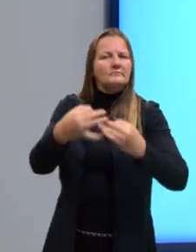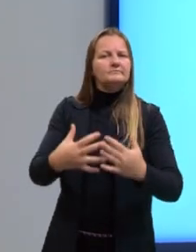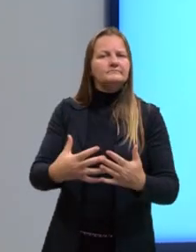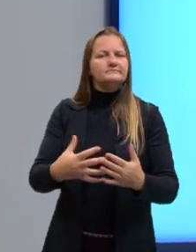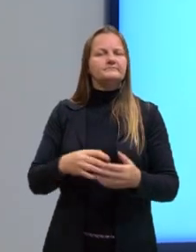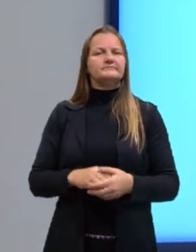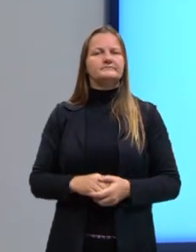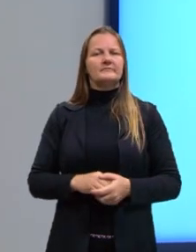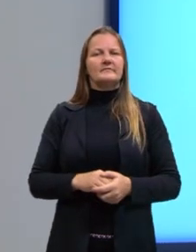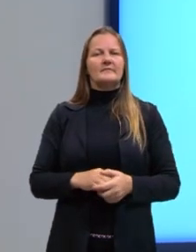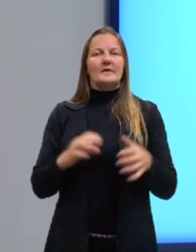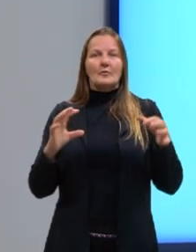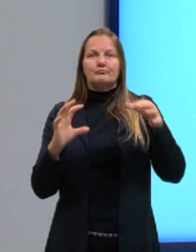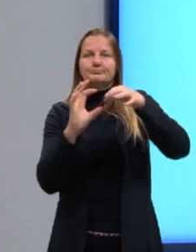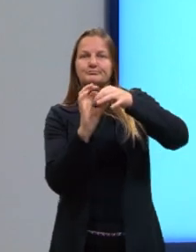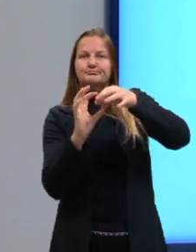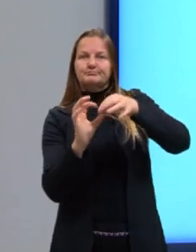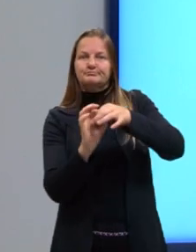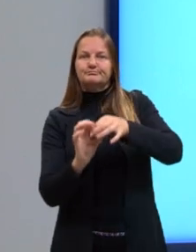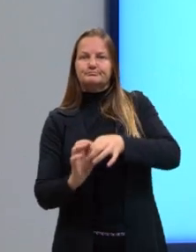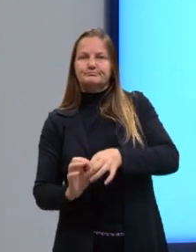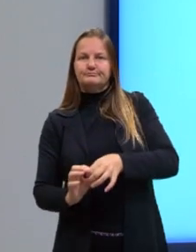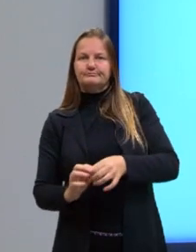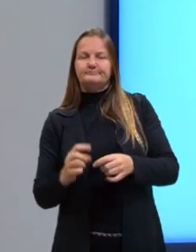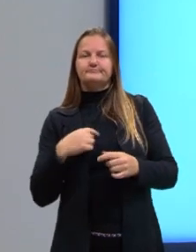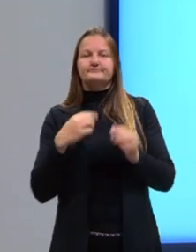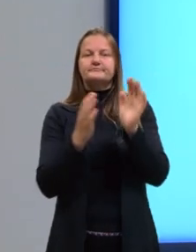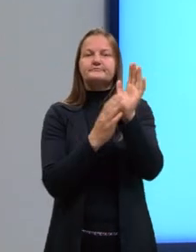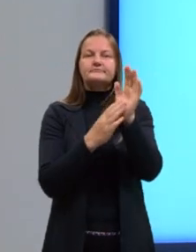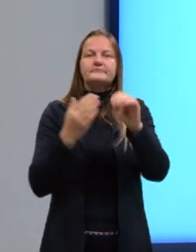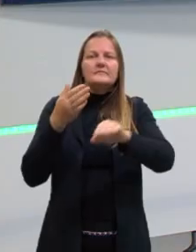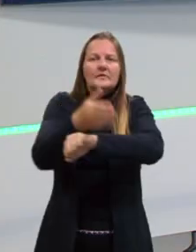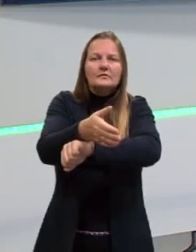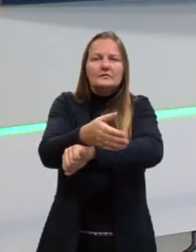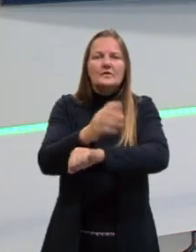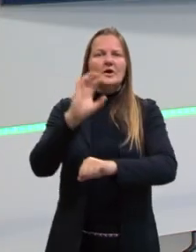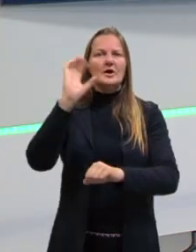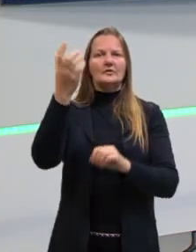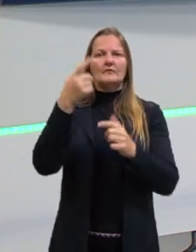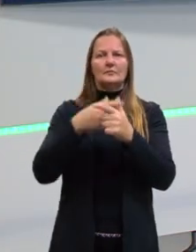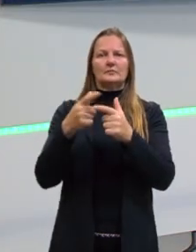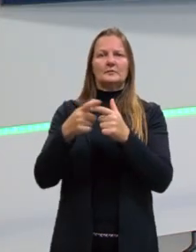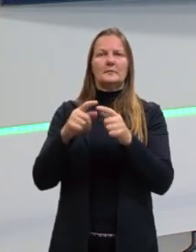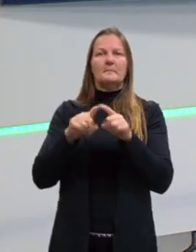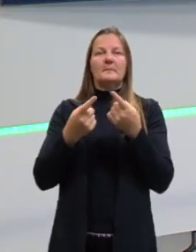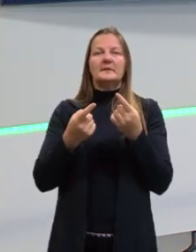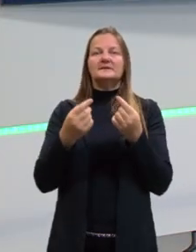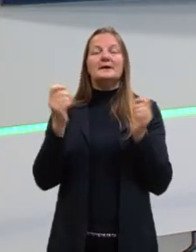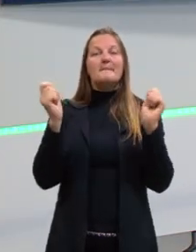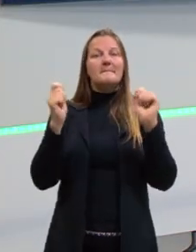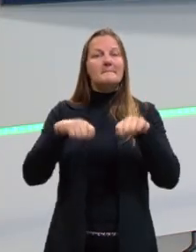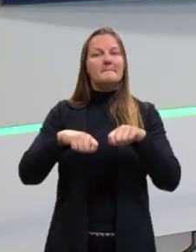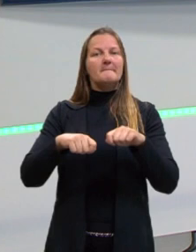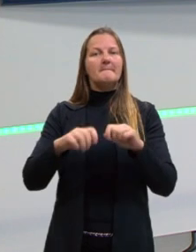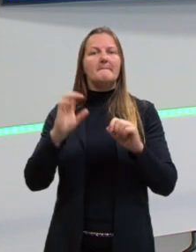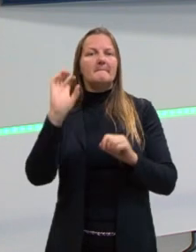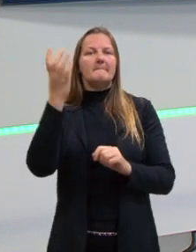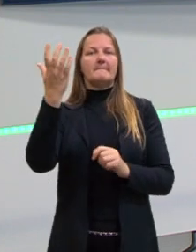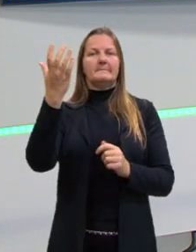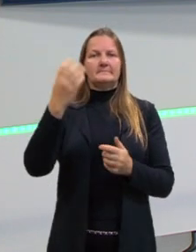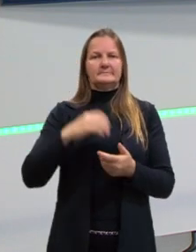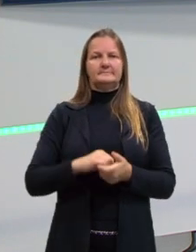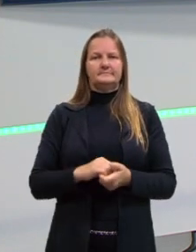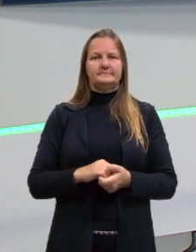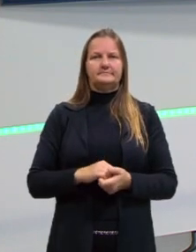nem sempre vai ser taxativa. Propus uma intervenção, ela vai resolver aquele problema, mas ela é uma possibilidade de resolver aquele